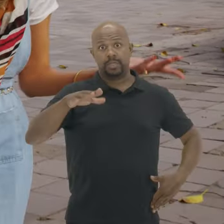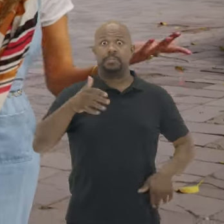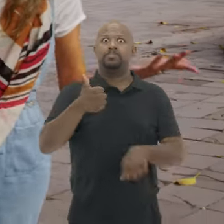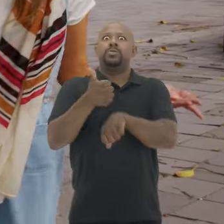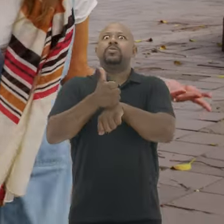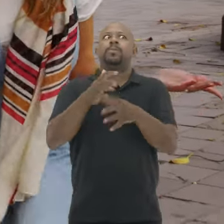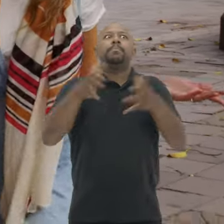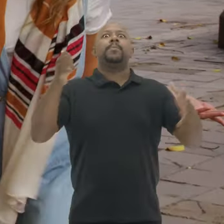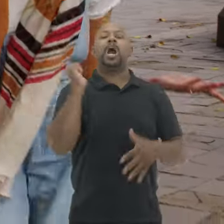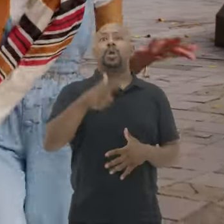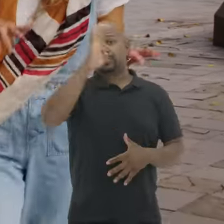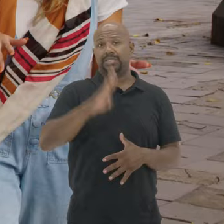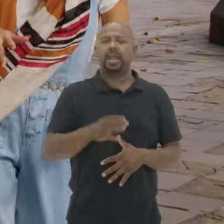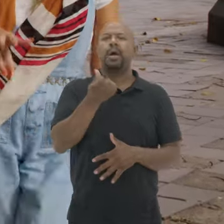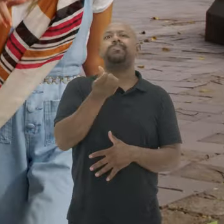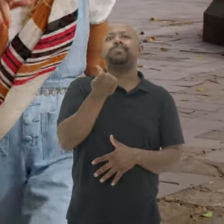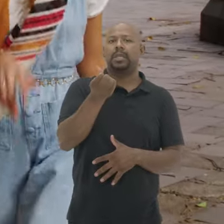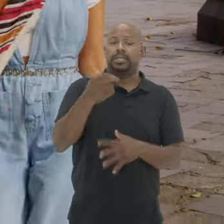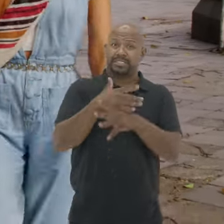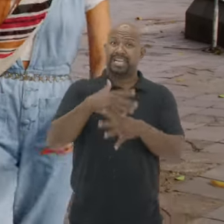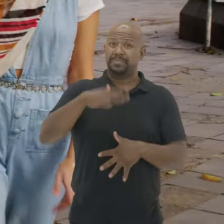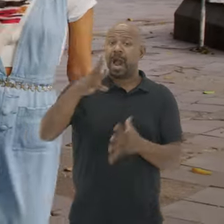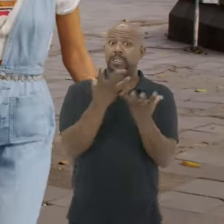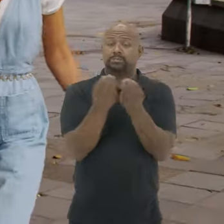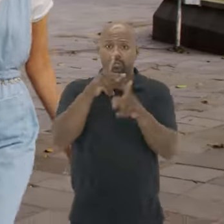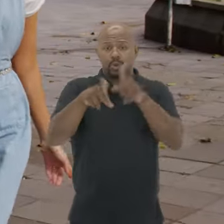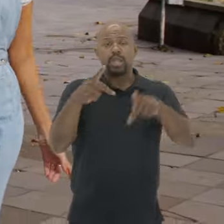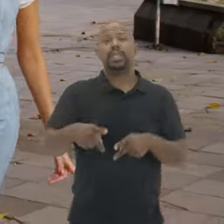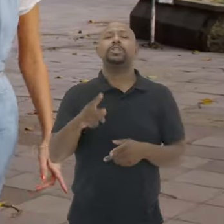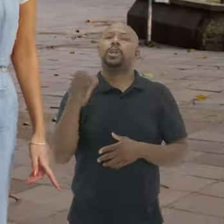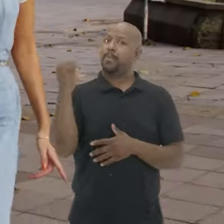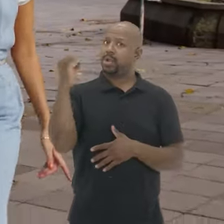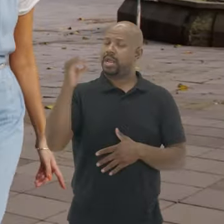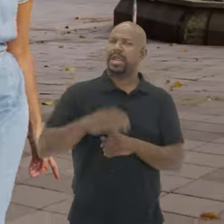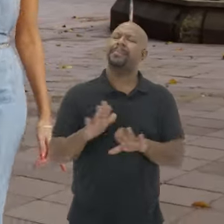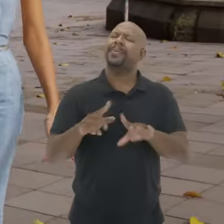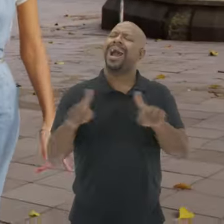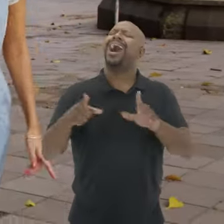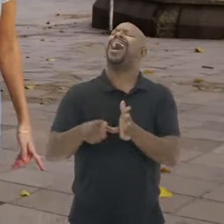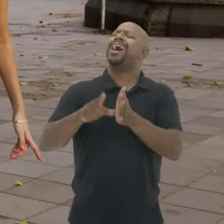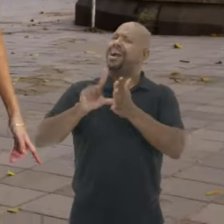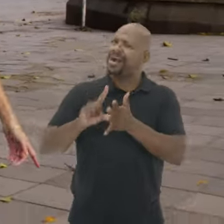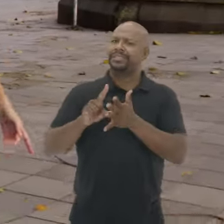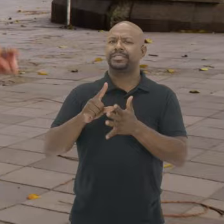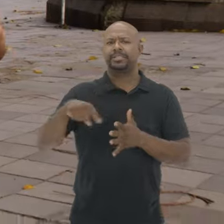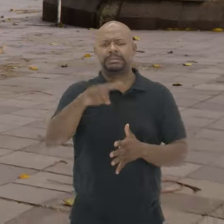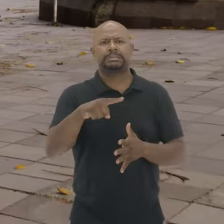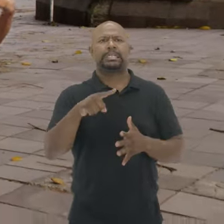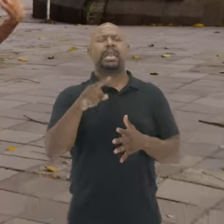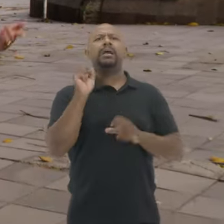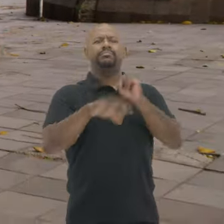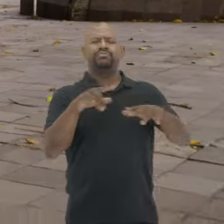maiores do Brasil É a sexta cidade mais populosa do Rio Grande do Sul Mas antes de tudo isso Antes do